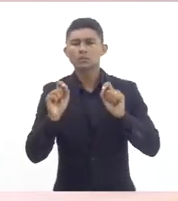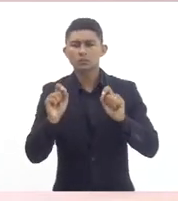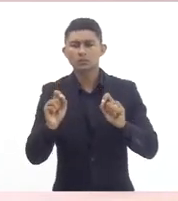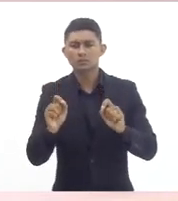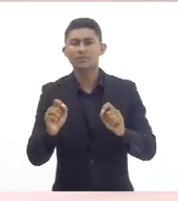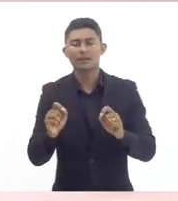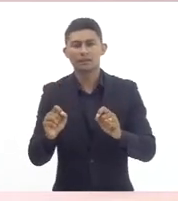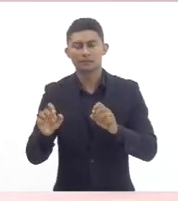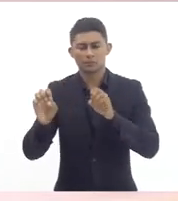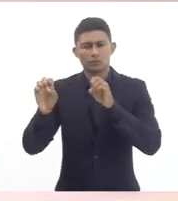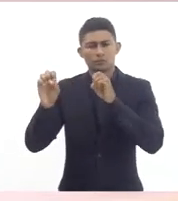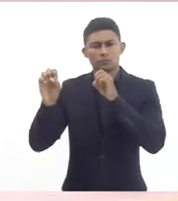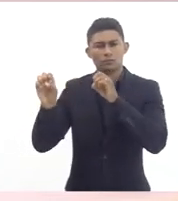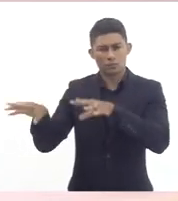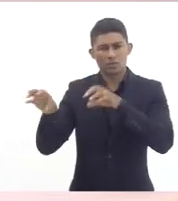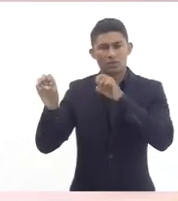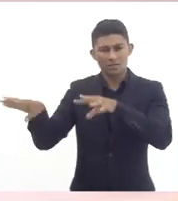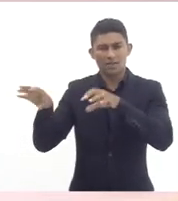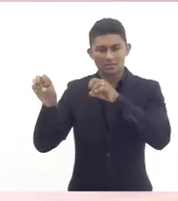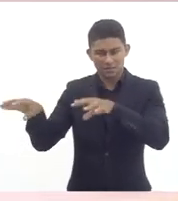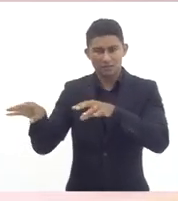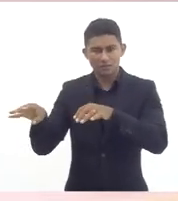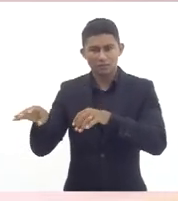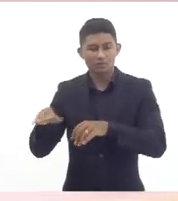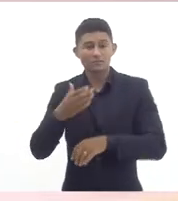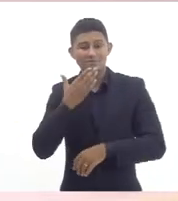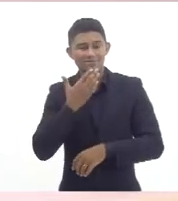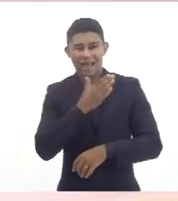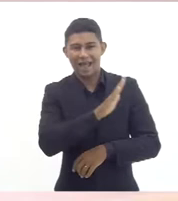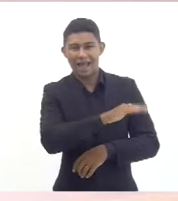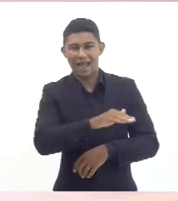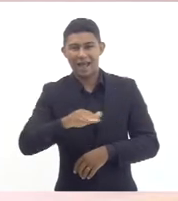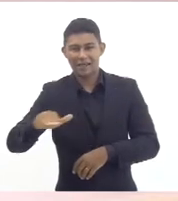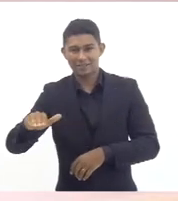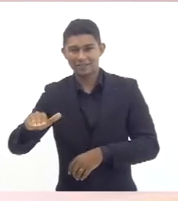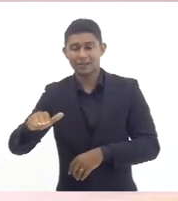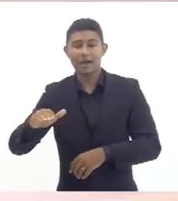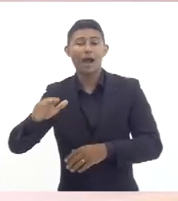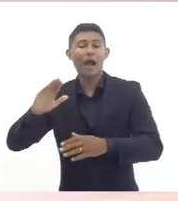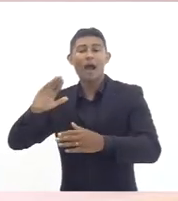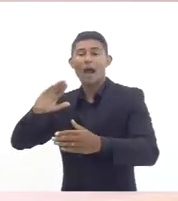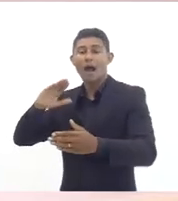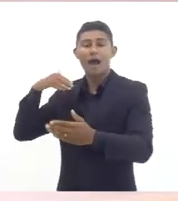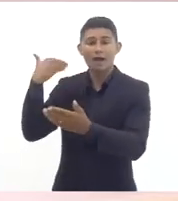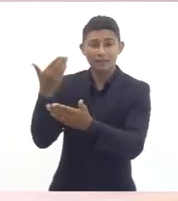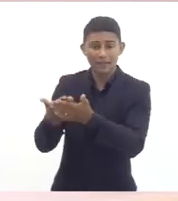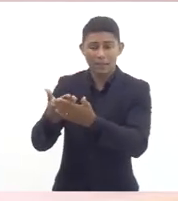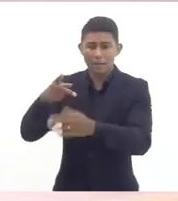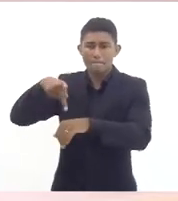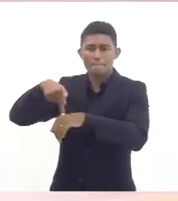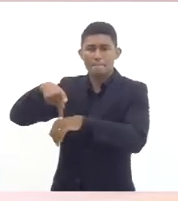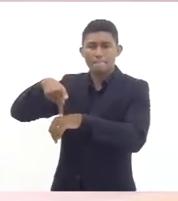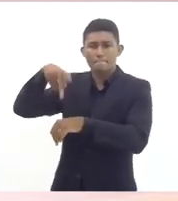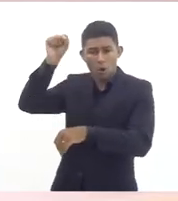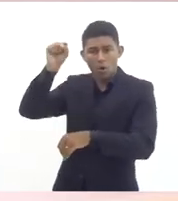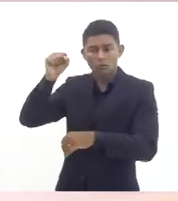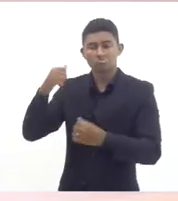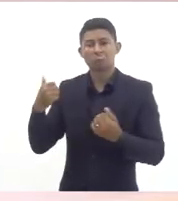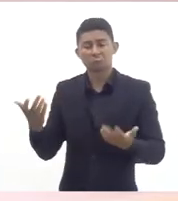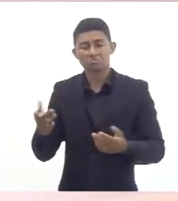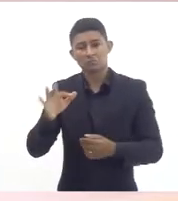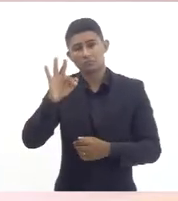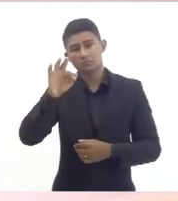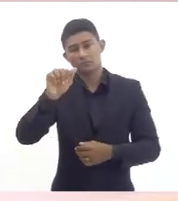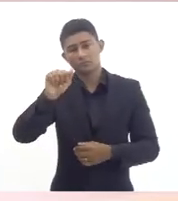educação infantil até a pós-graduação a rede Faietec tem sua característica